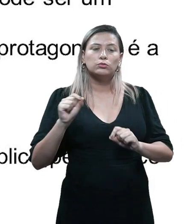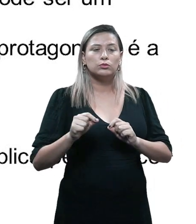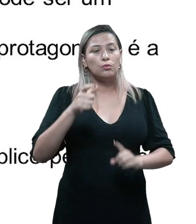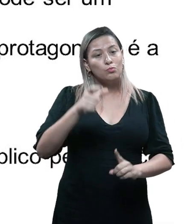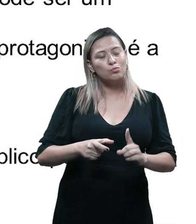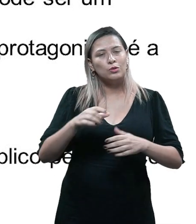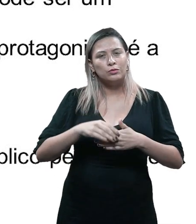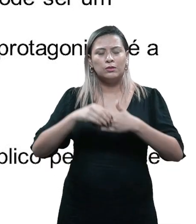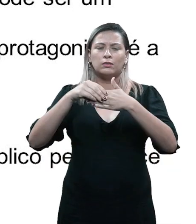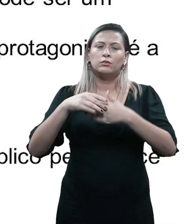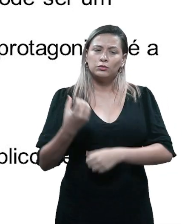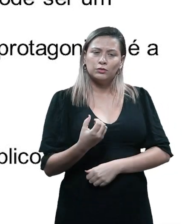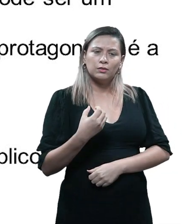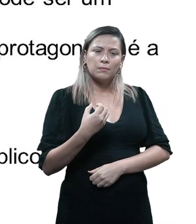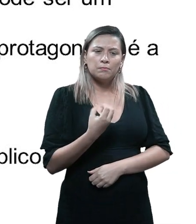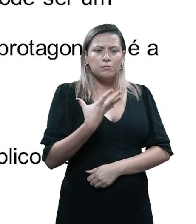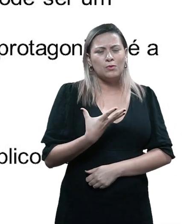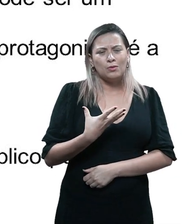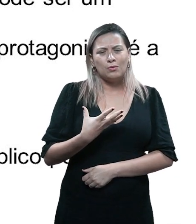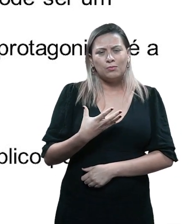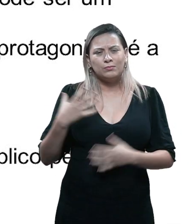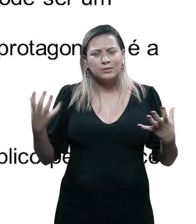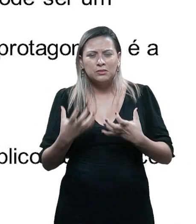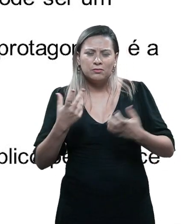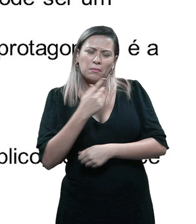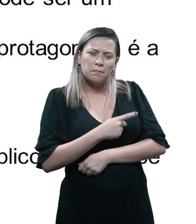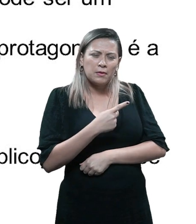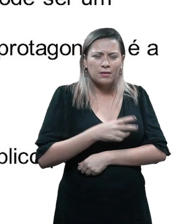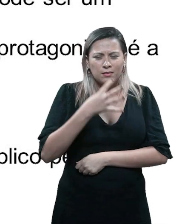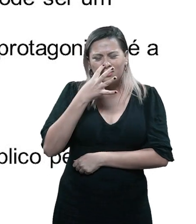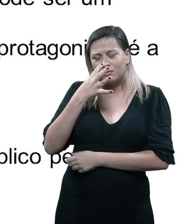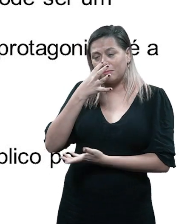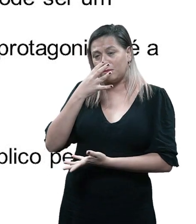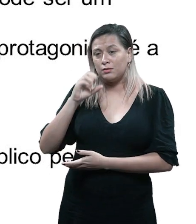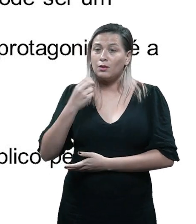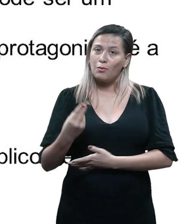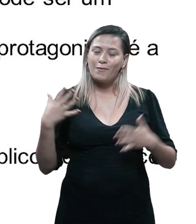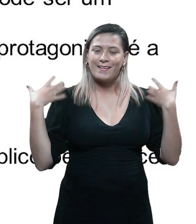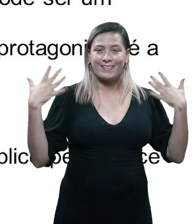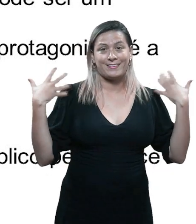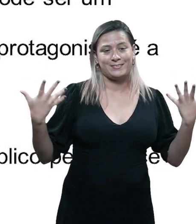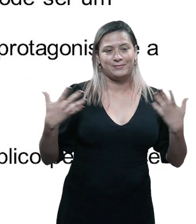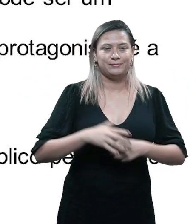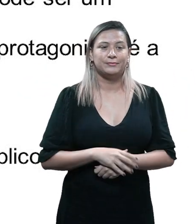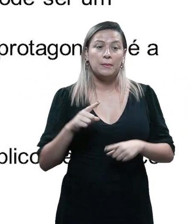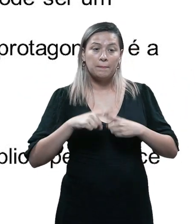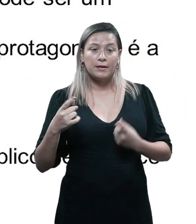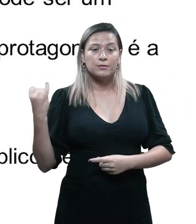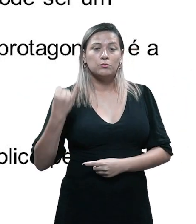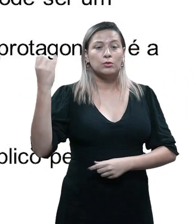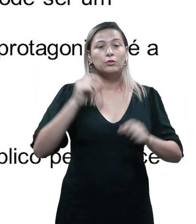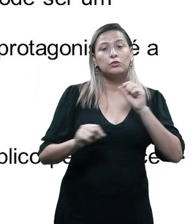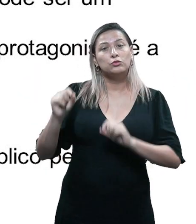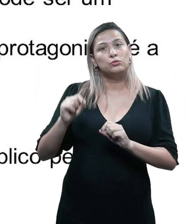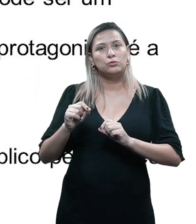simpático que provoque pena, admiração ou que seja divertido. O importante é que ele não